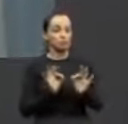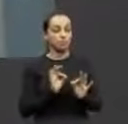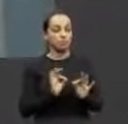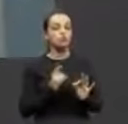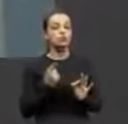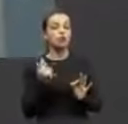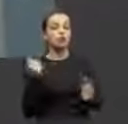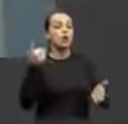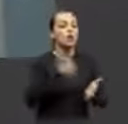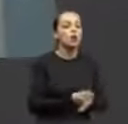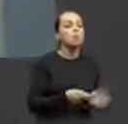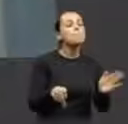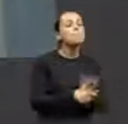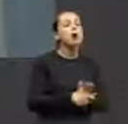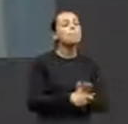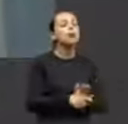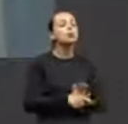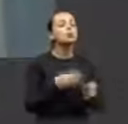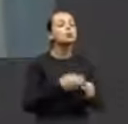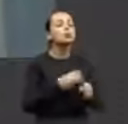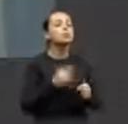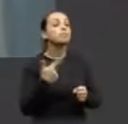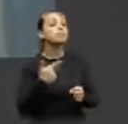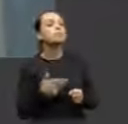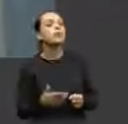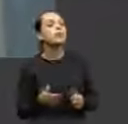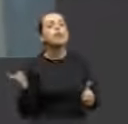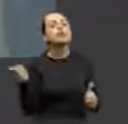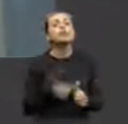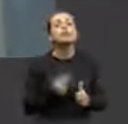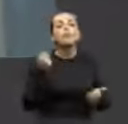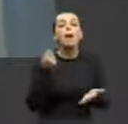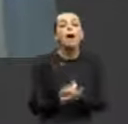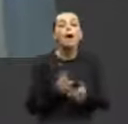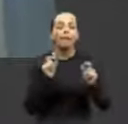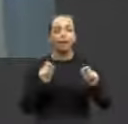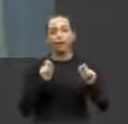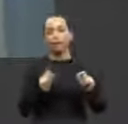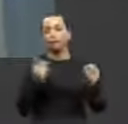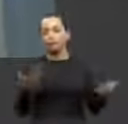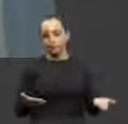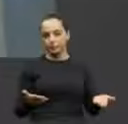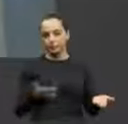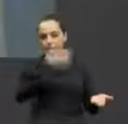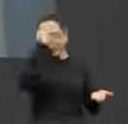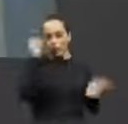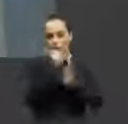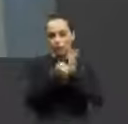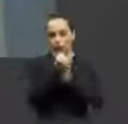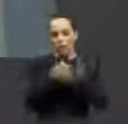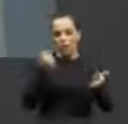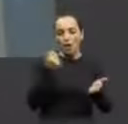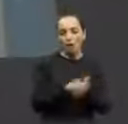investido em algo que não é do município. Pergunto, quem vai pagar a dívida que o município que pagou os seus impostos e vê seu dinheiro